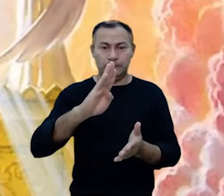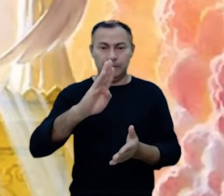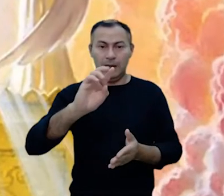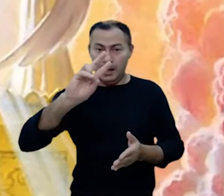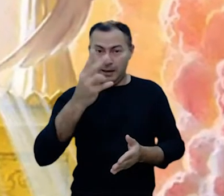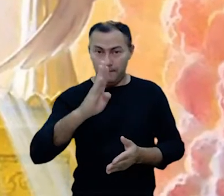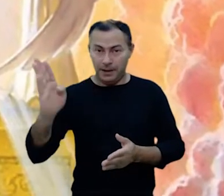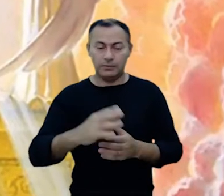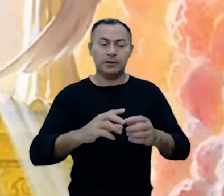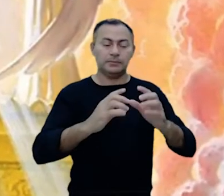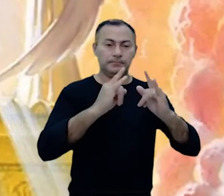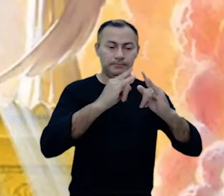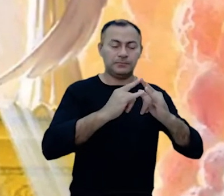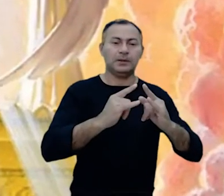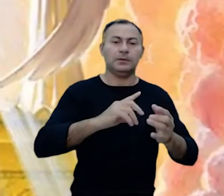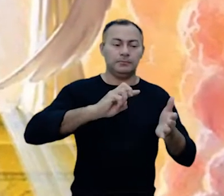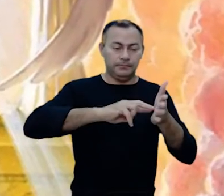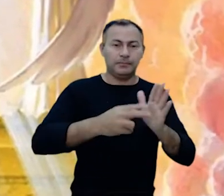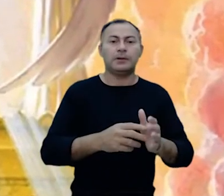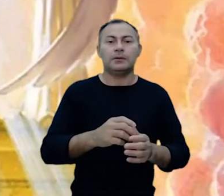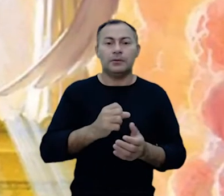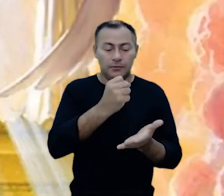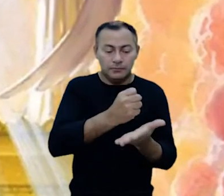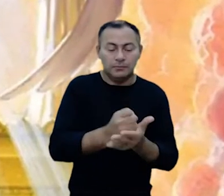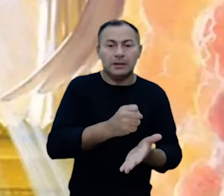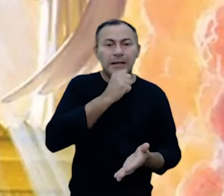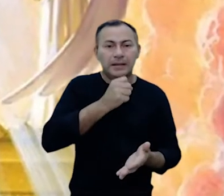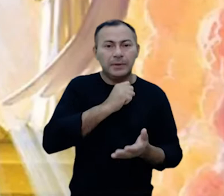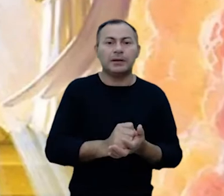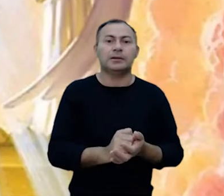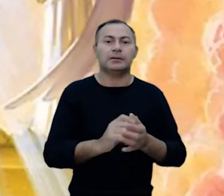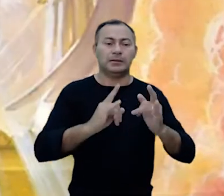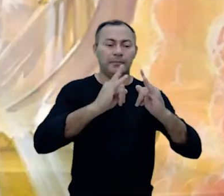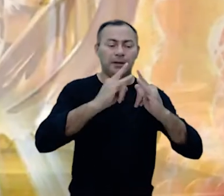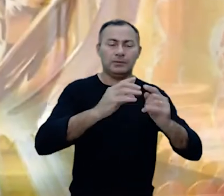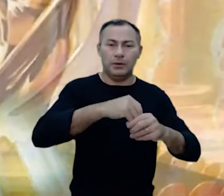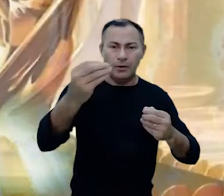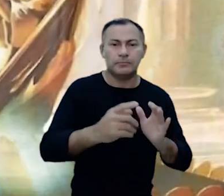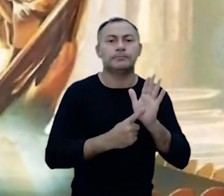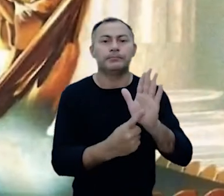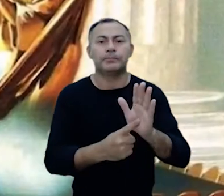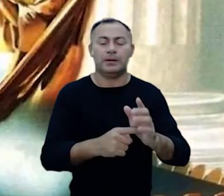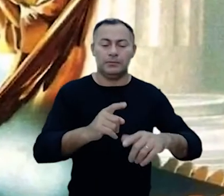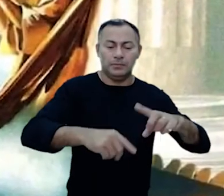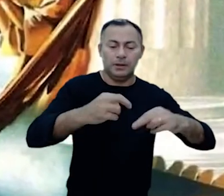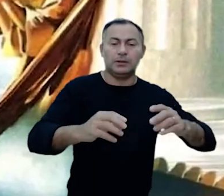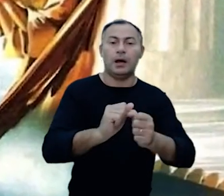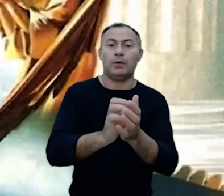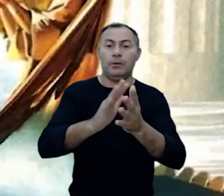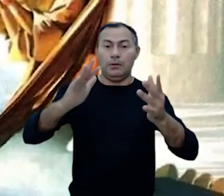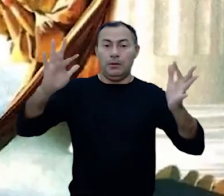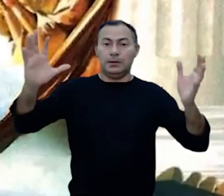tabernáculo da terra ter o significado. No Velho Testamento, o tabernáculo era apenas um símbolo externo. Era somente uma expressão